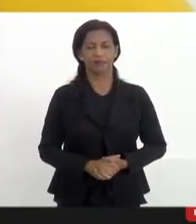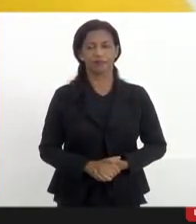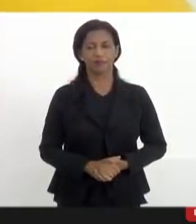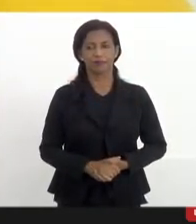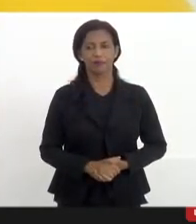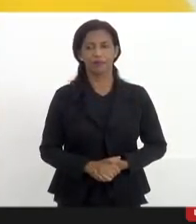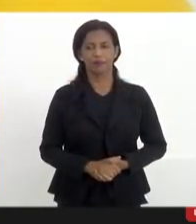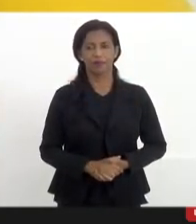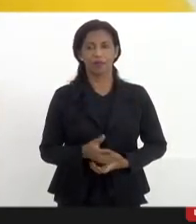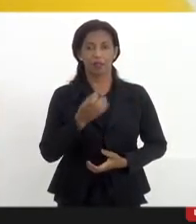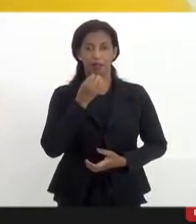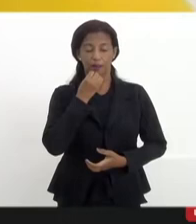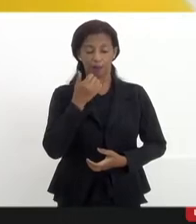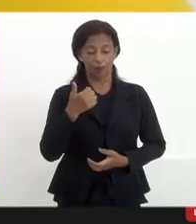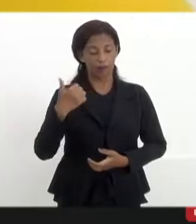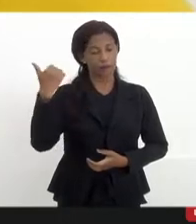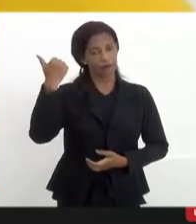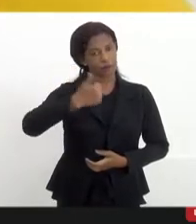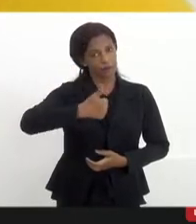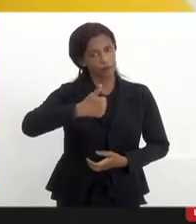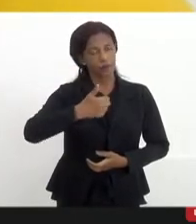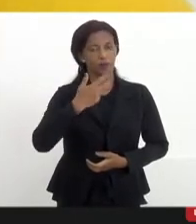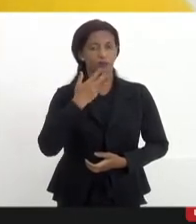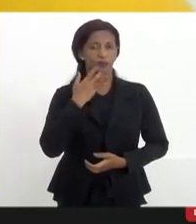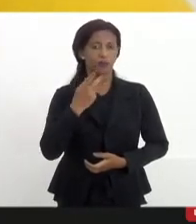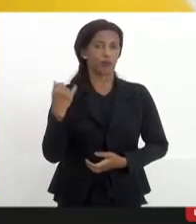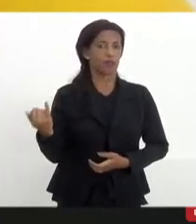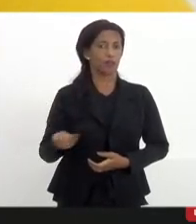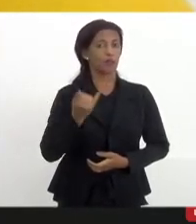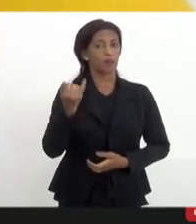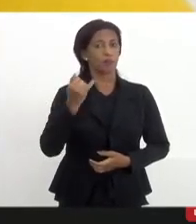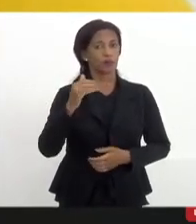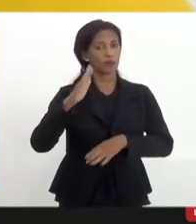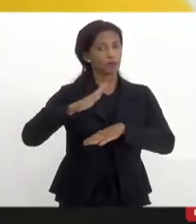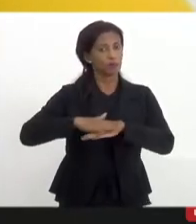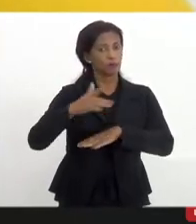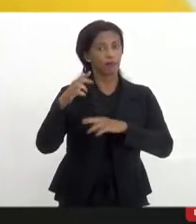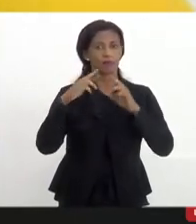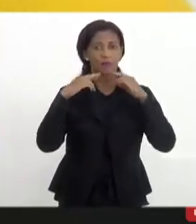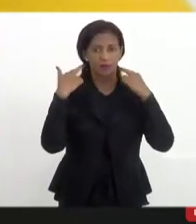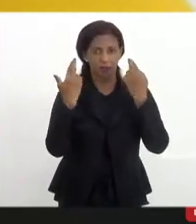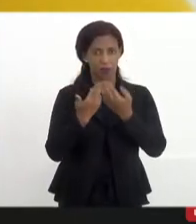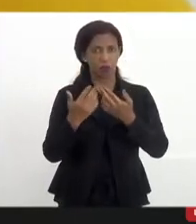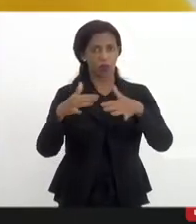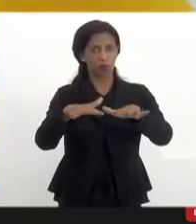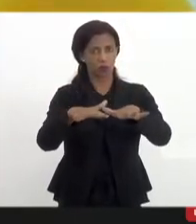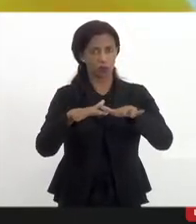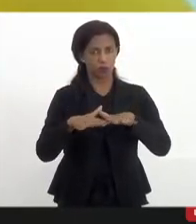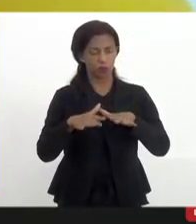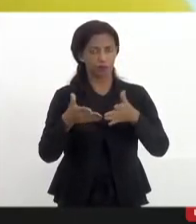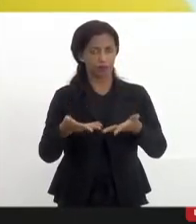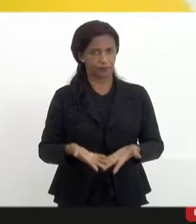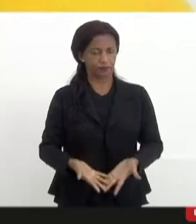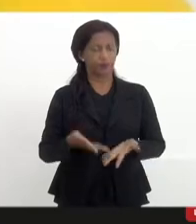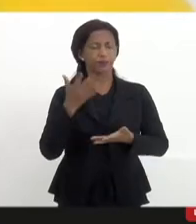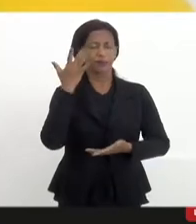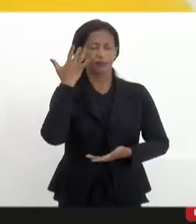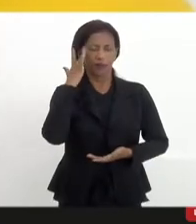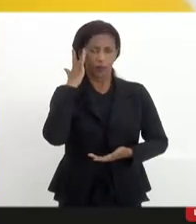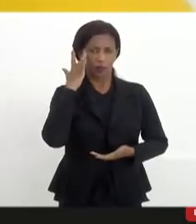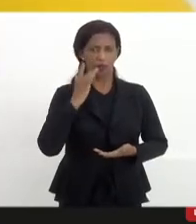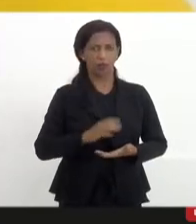Bom, primeiro vou falar da importância da gente fazer mais essa audiência pública aqui. Acho que a gente